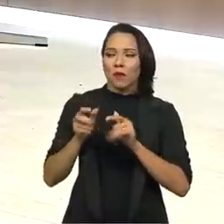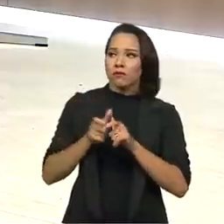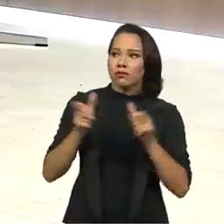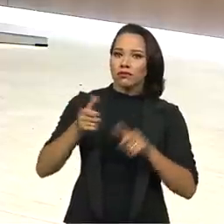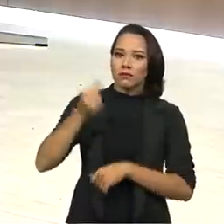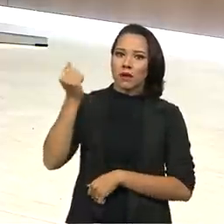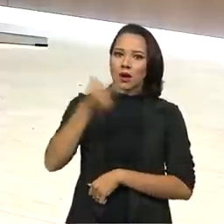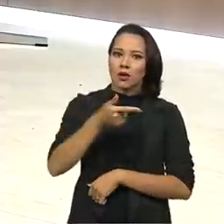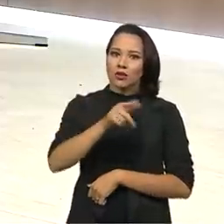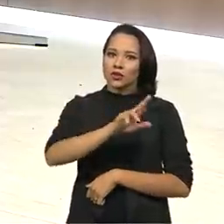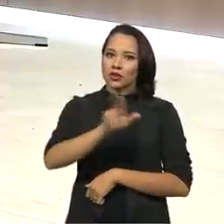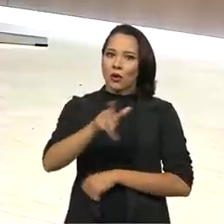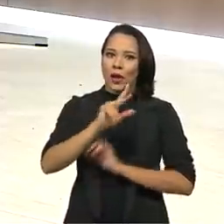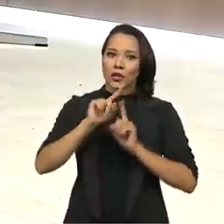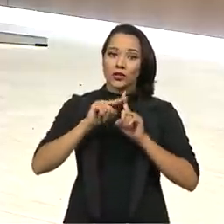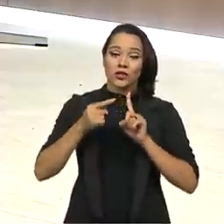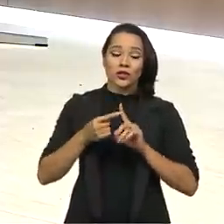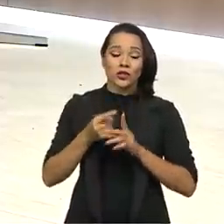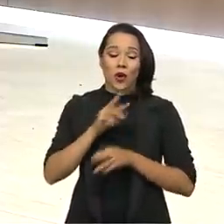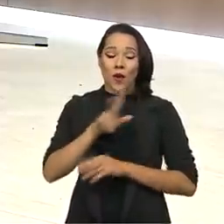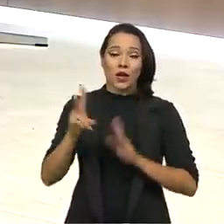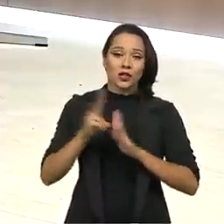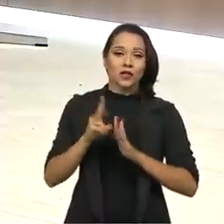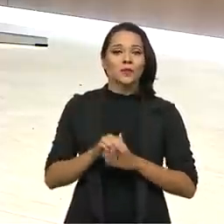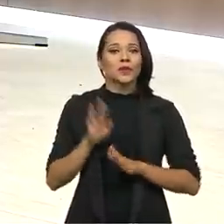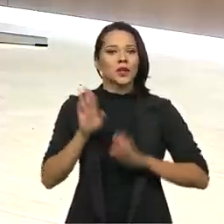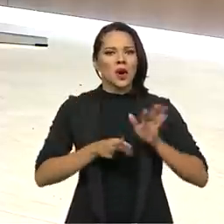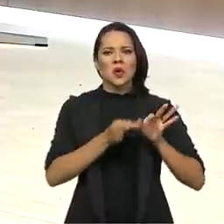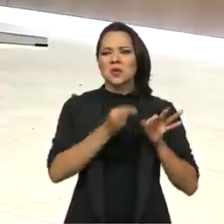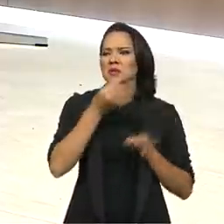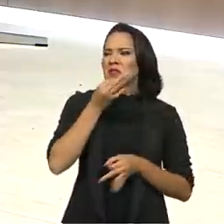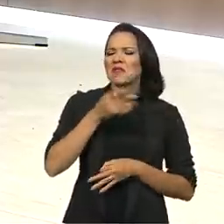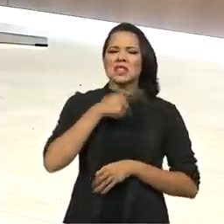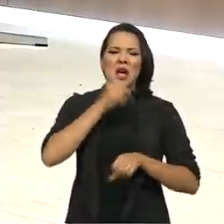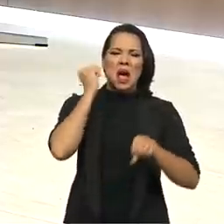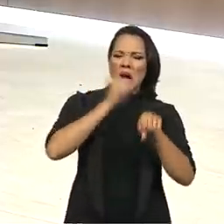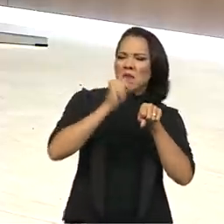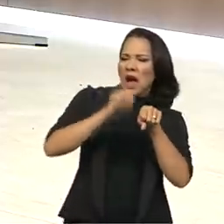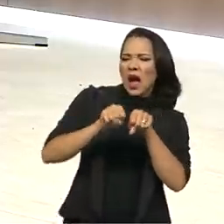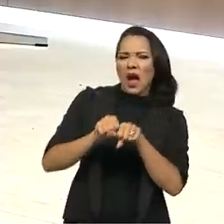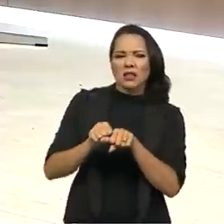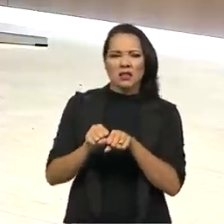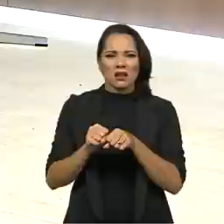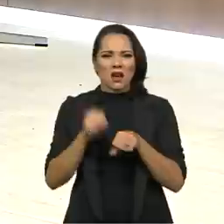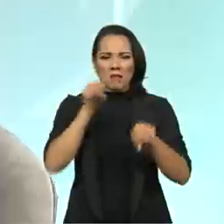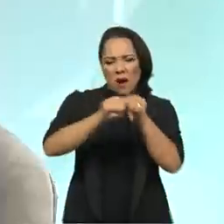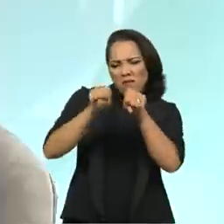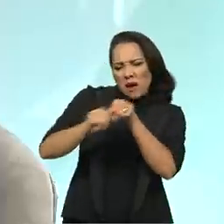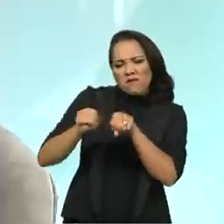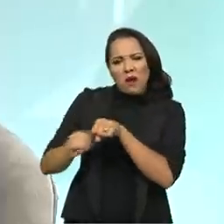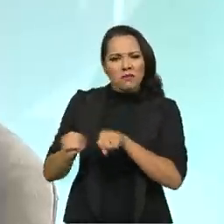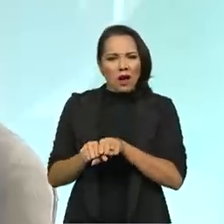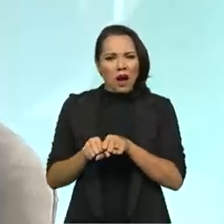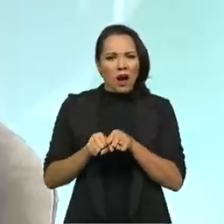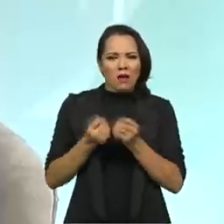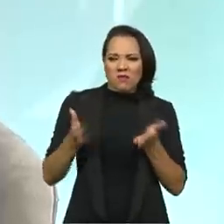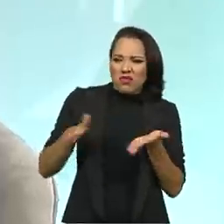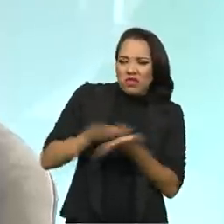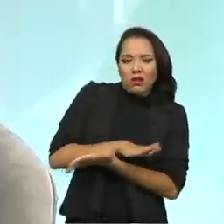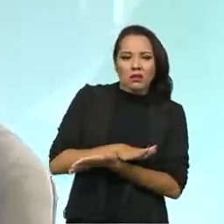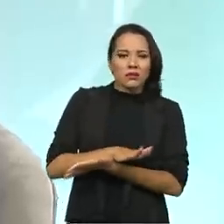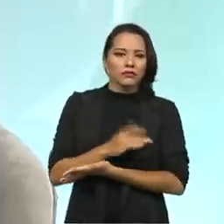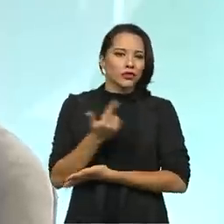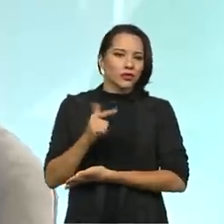maior do que a dos não indígenas. Então, algumas narrativas falsas de genocídio, coisas do tipo, isso não cabe. Isso aí não tem qualquer